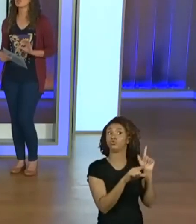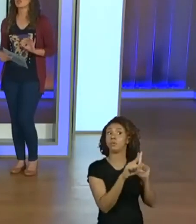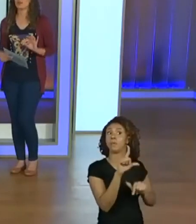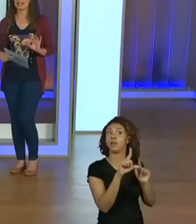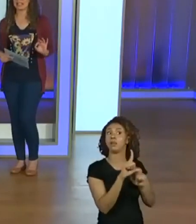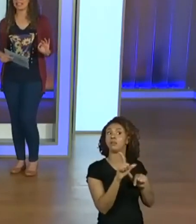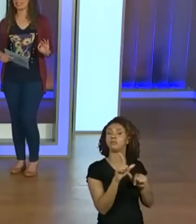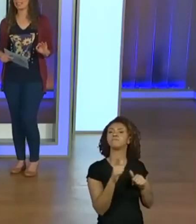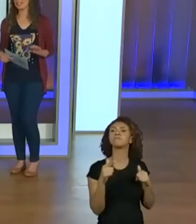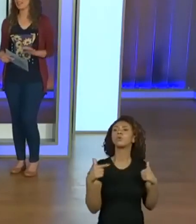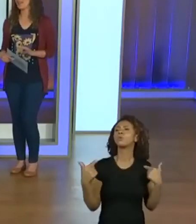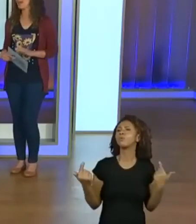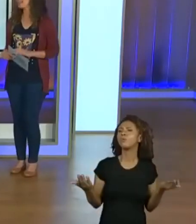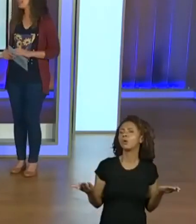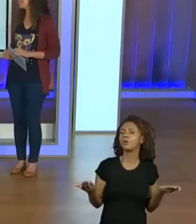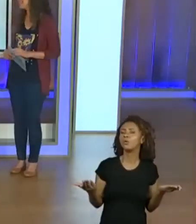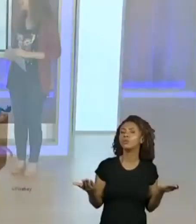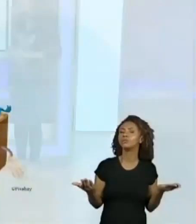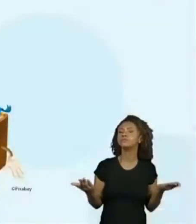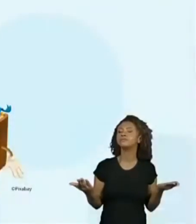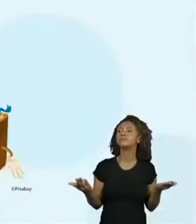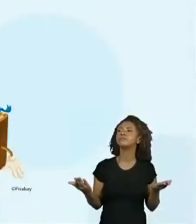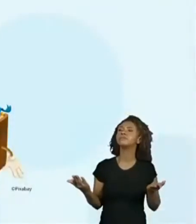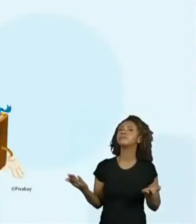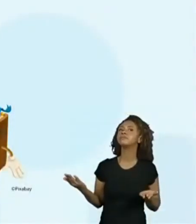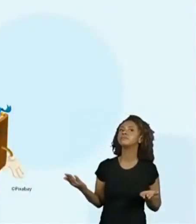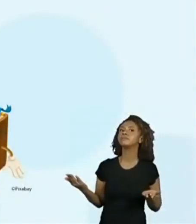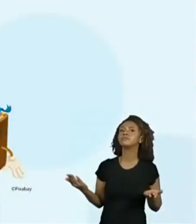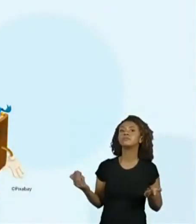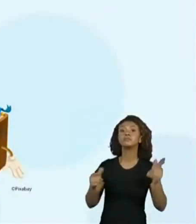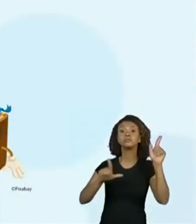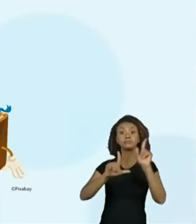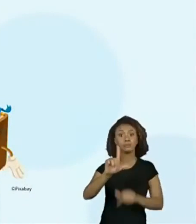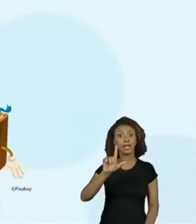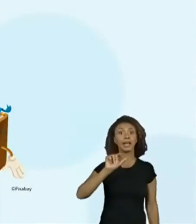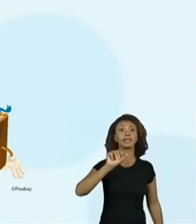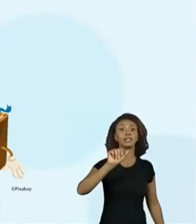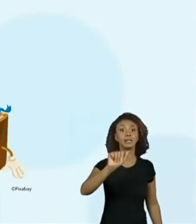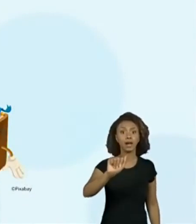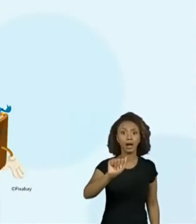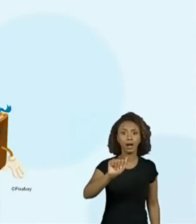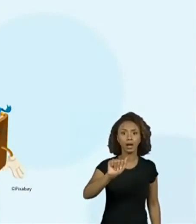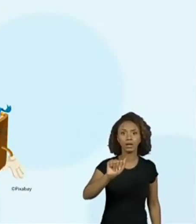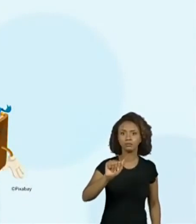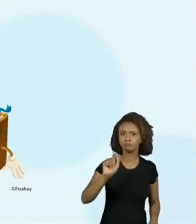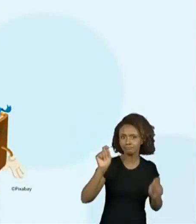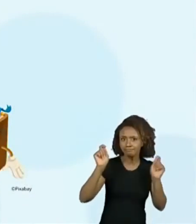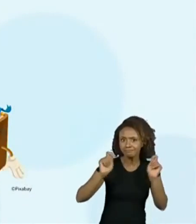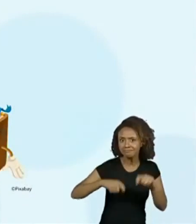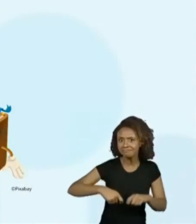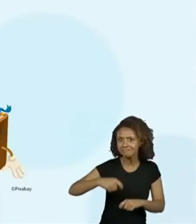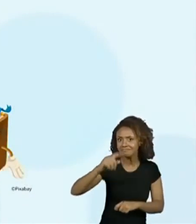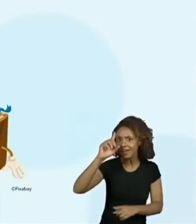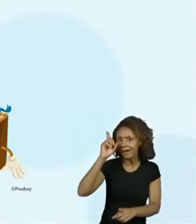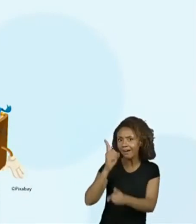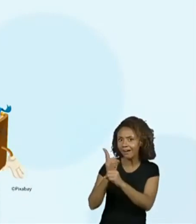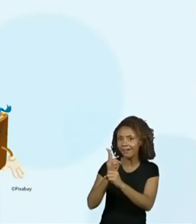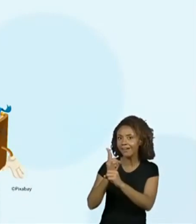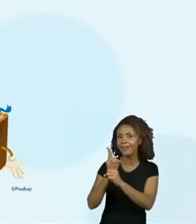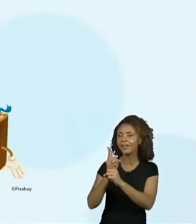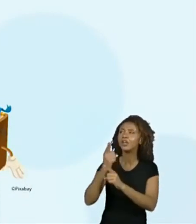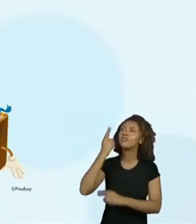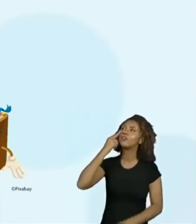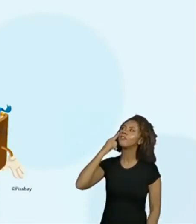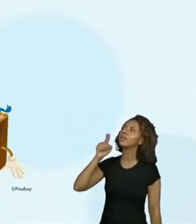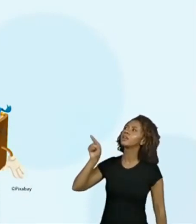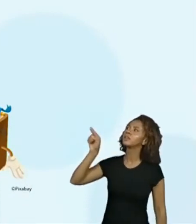letra? A última letra é a letra A. Será que já ajuda a gente a descobrir onde está escrito